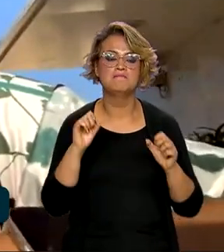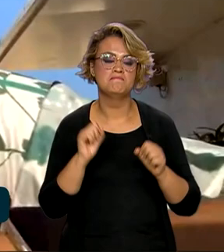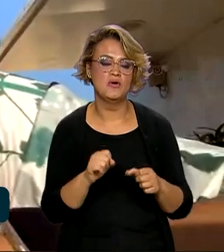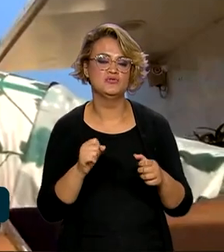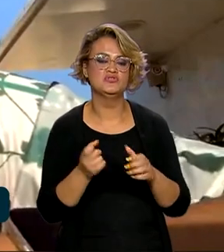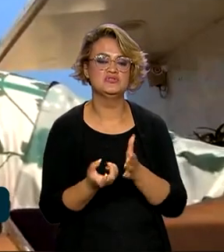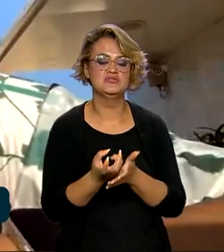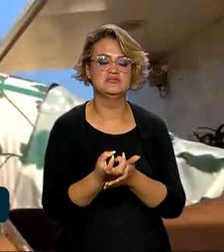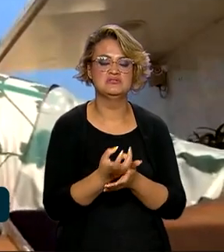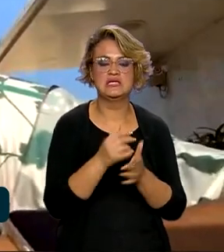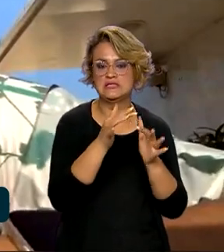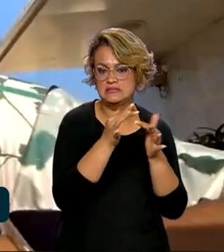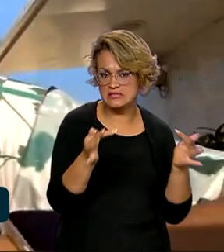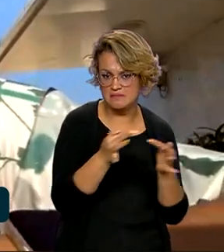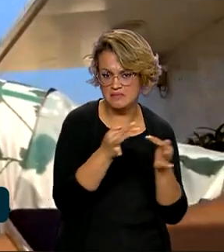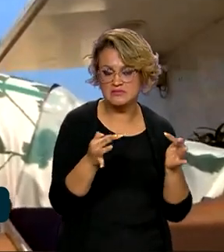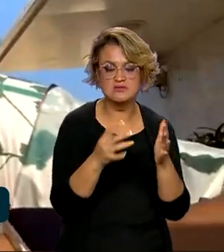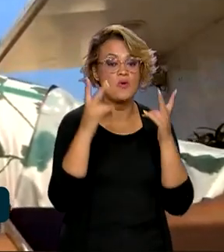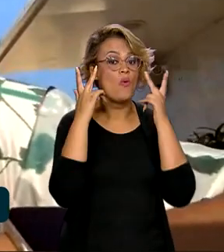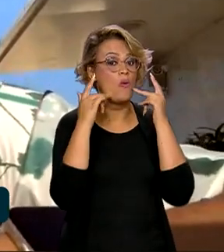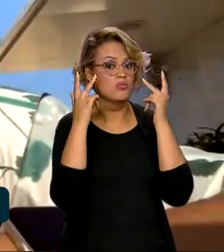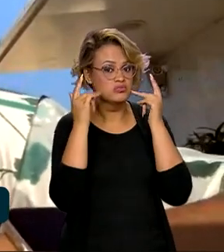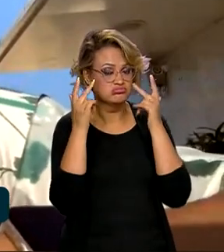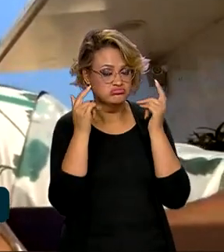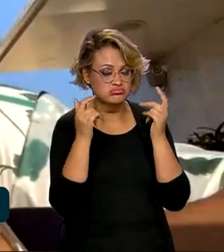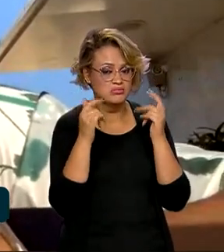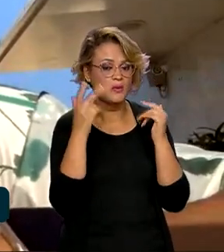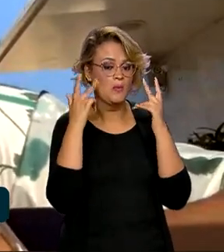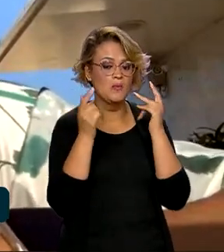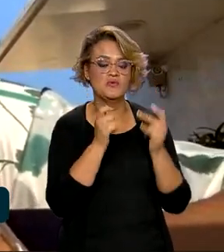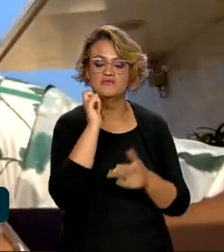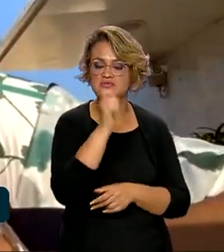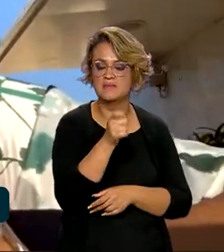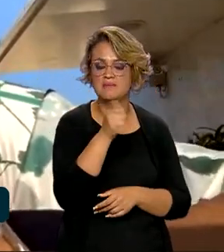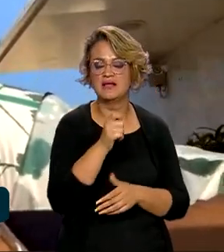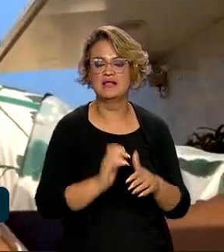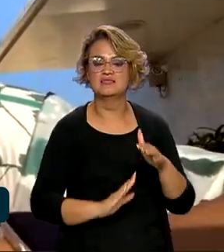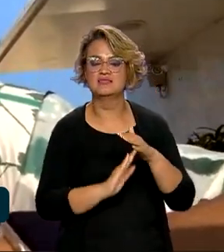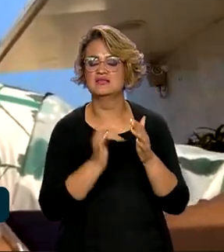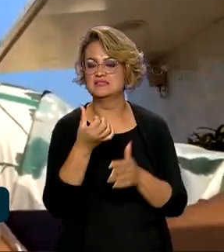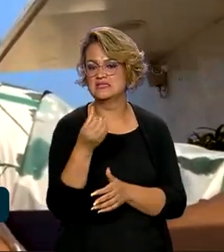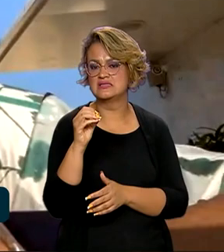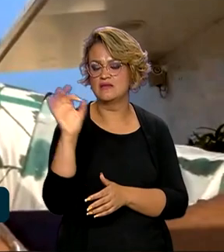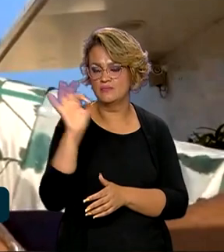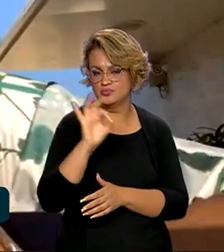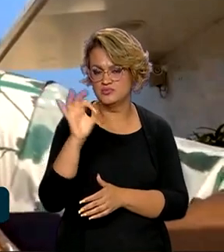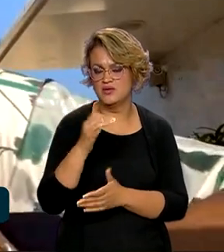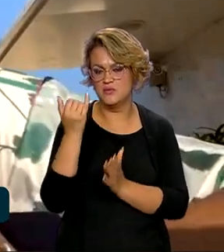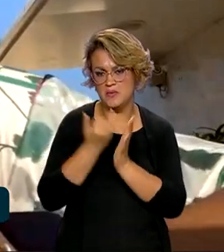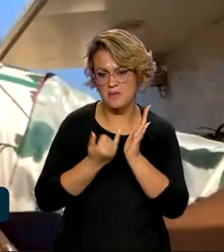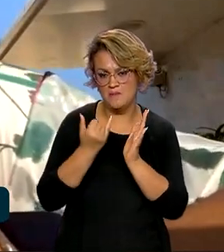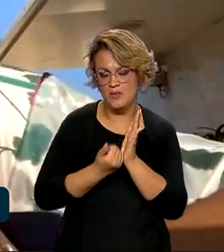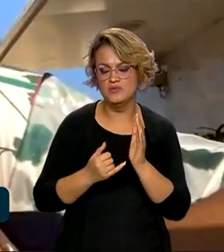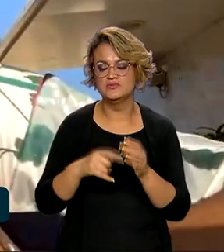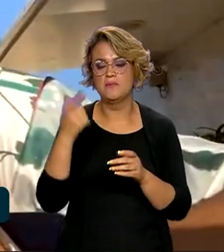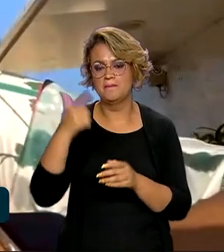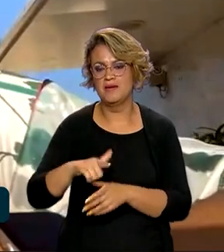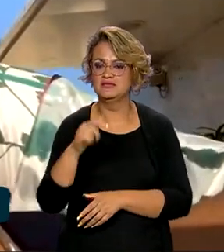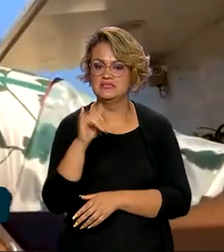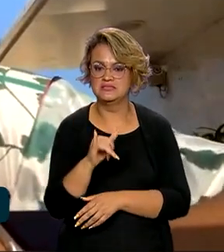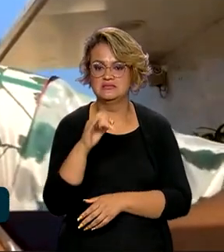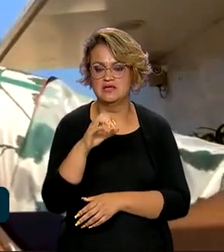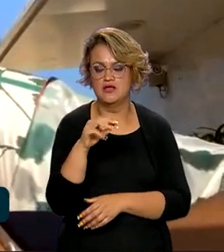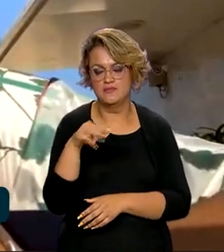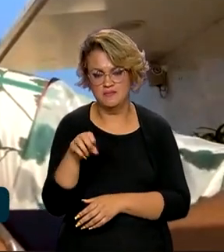de tributação simplificado, que é o mais comum, porque você paga ali 60% do imposto de importação mais o ICMS,